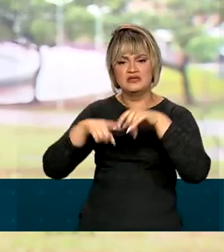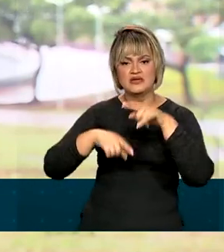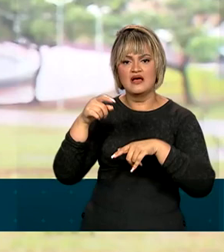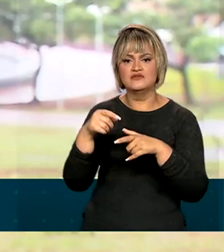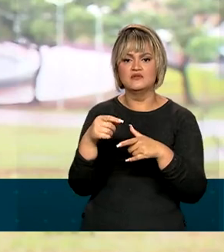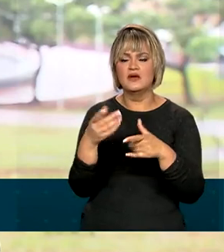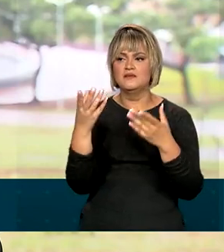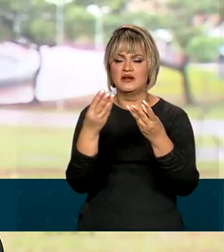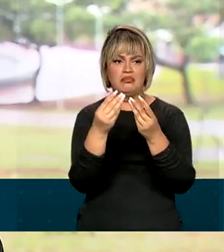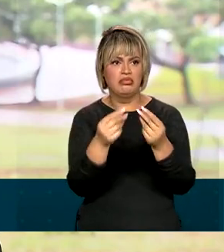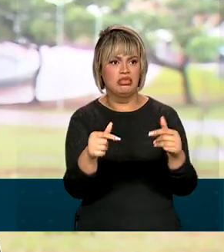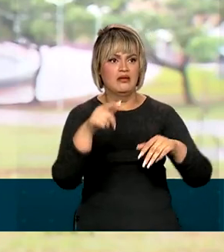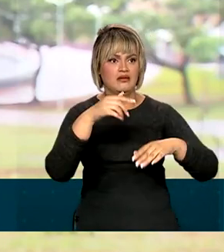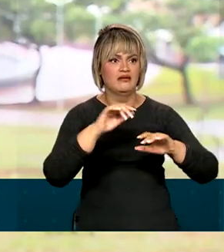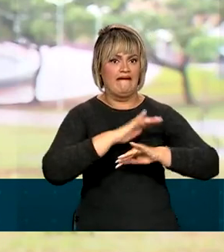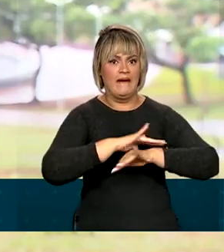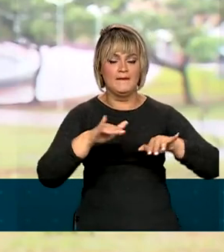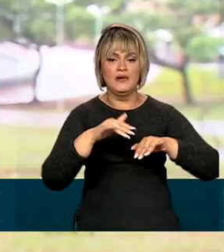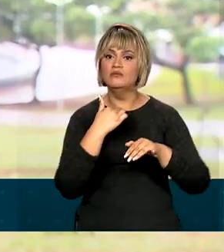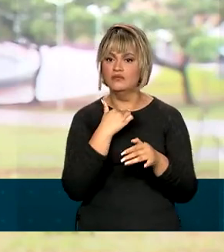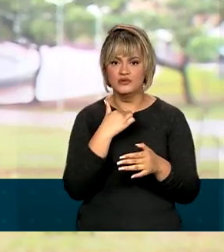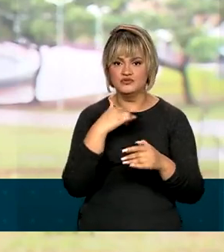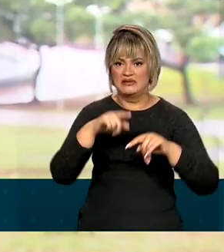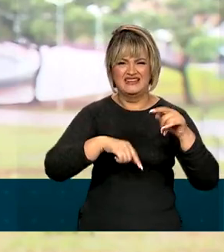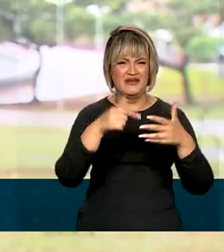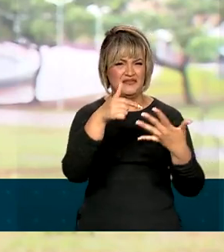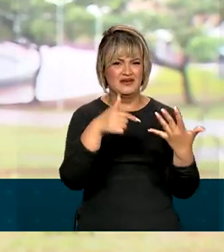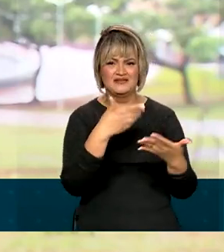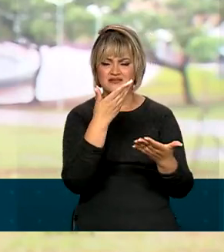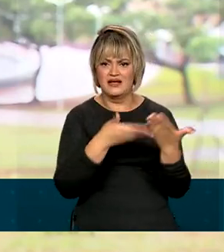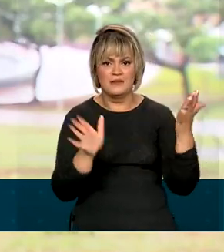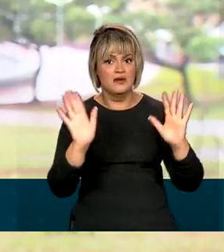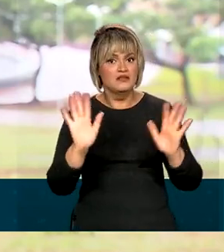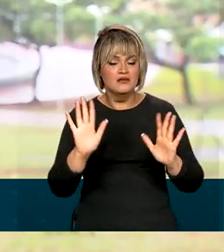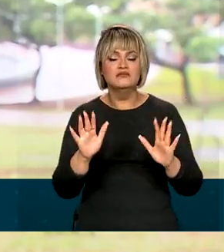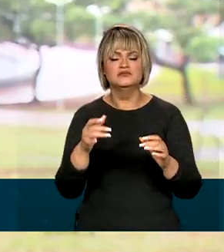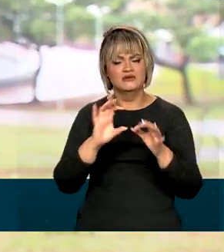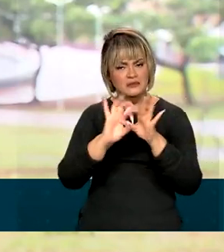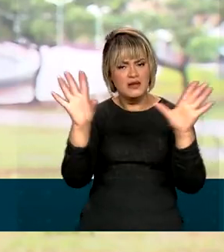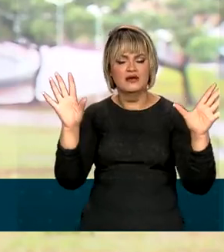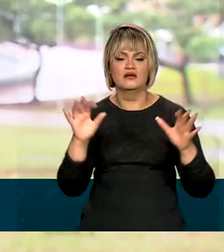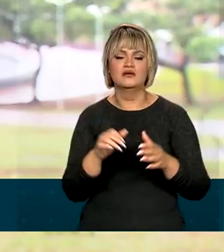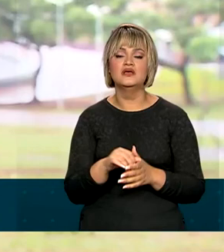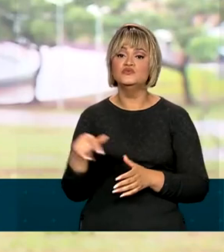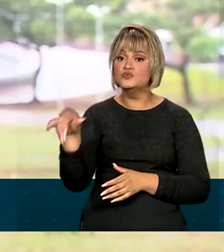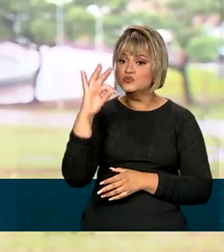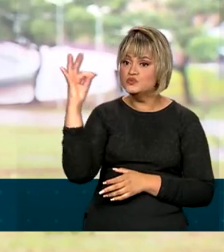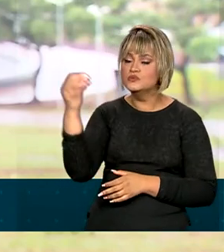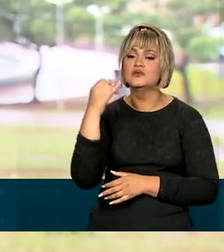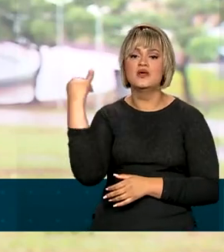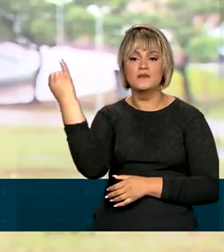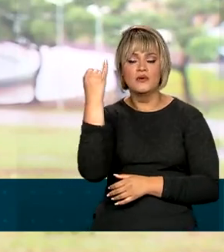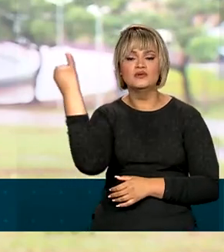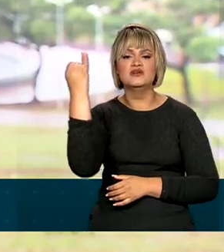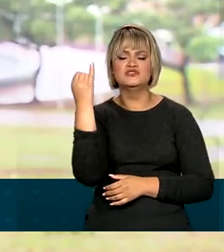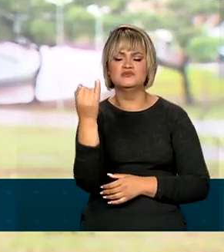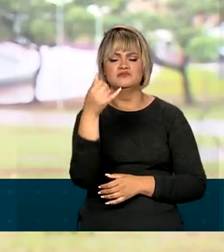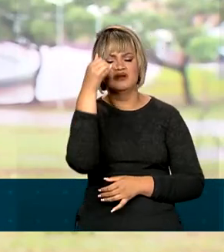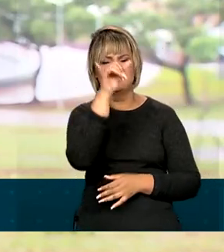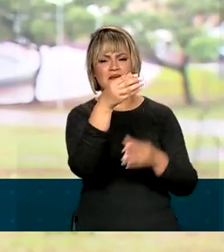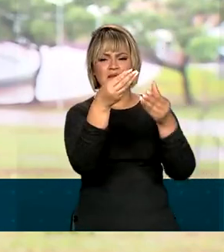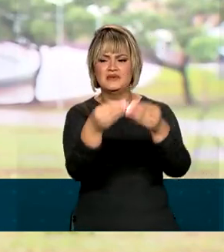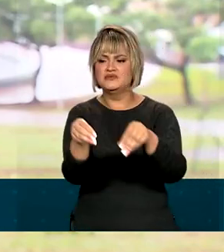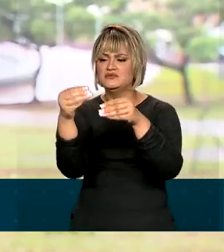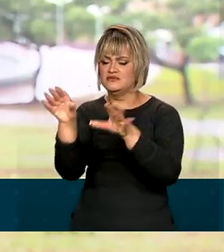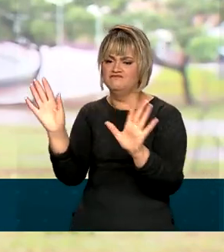haja desabastecimento no país. Ele disse que isso é fundamental para que não haja prejuízo